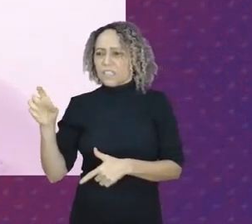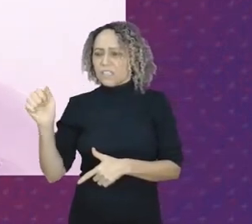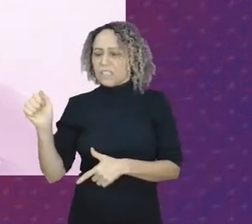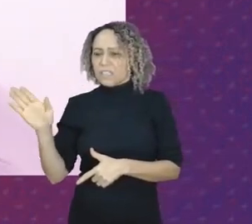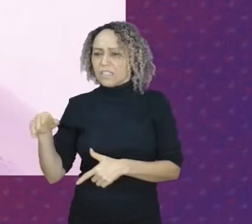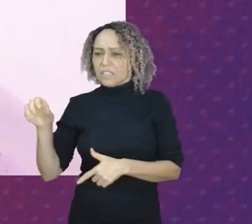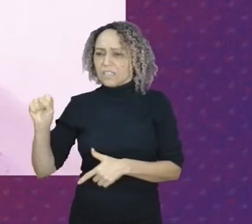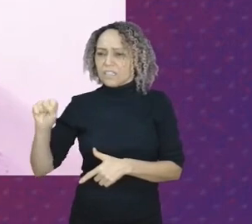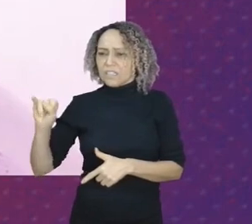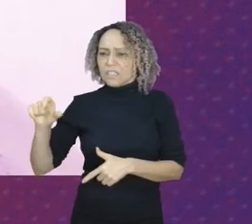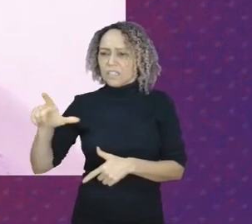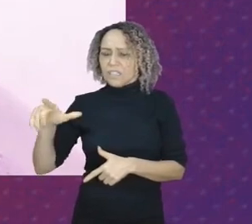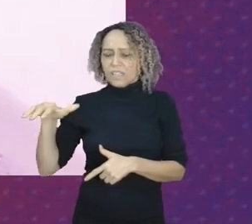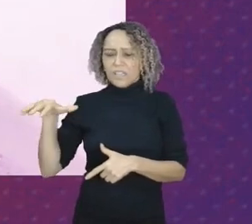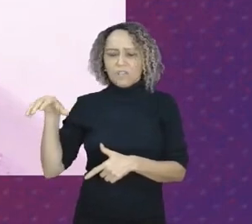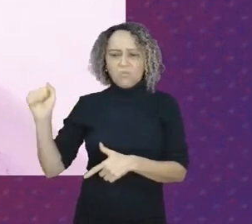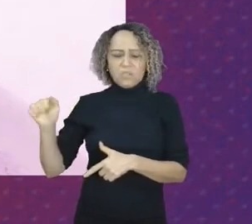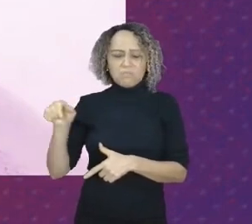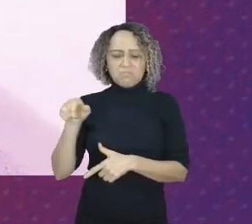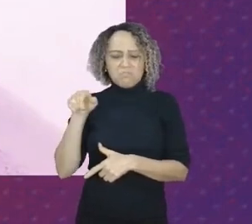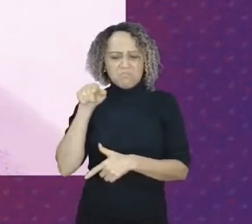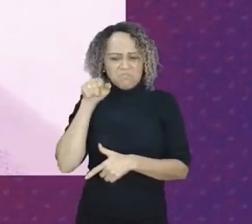enquanto mulheres negras.